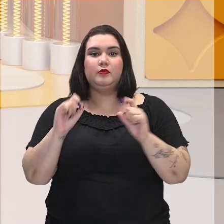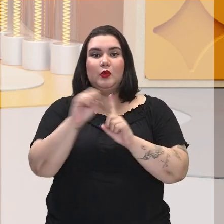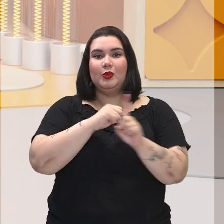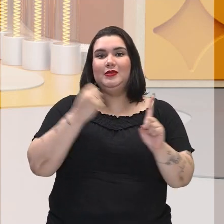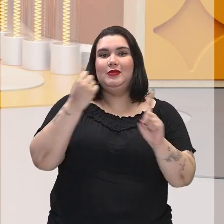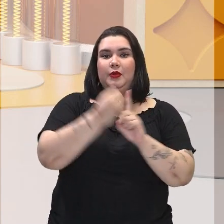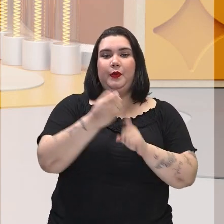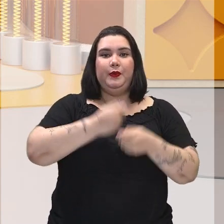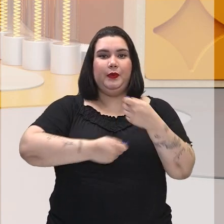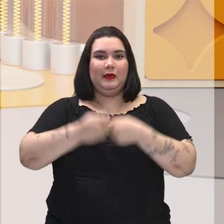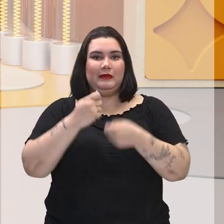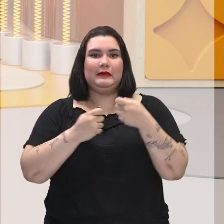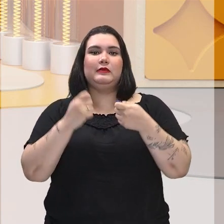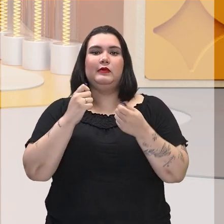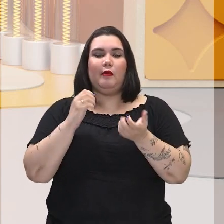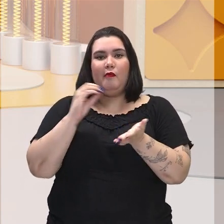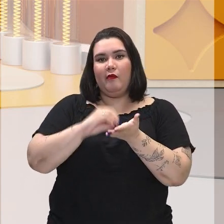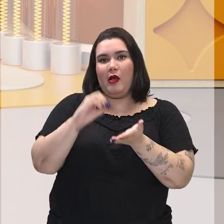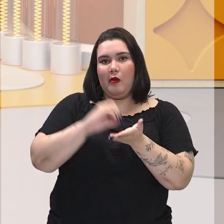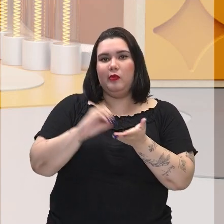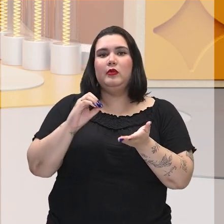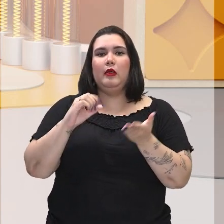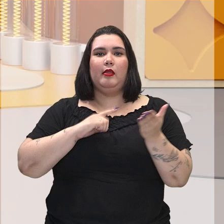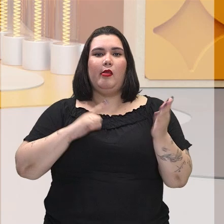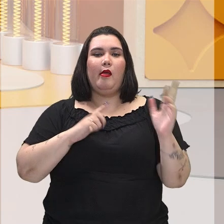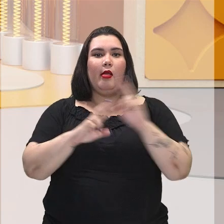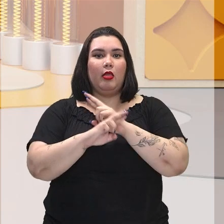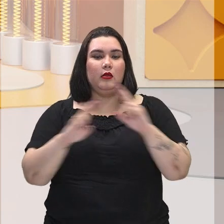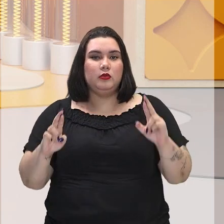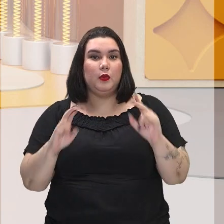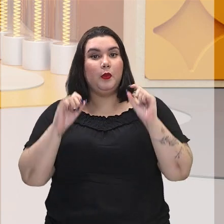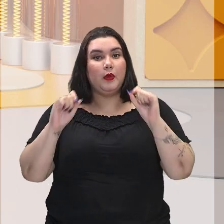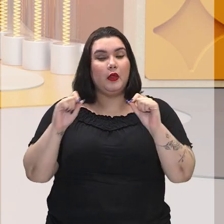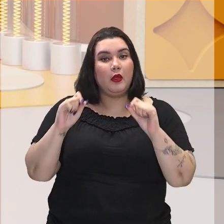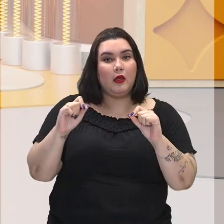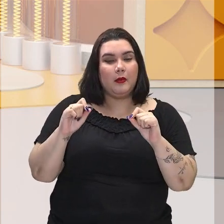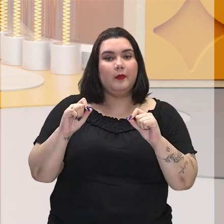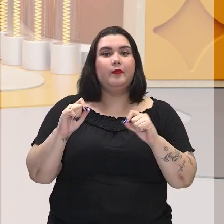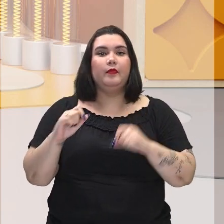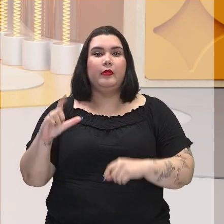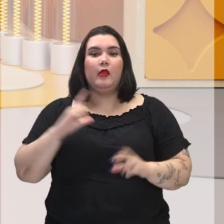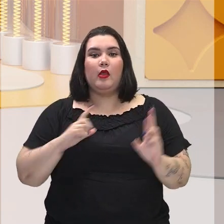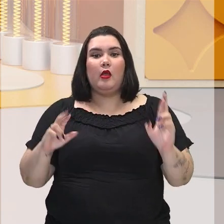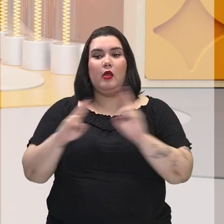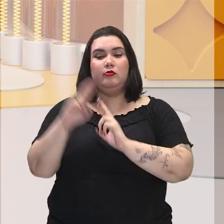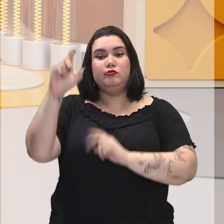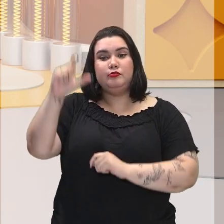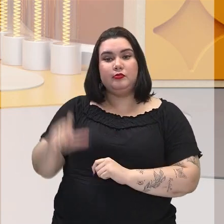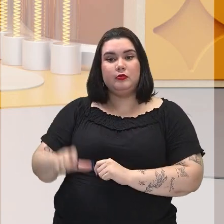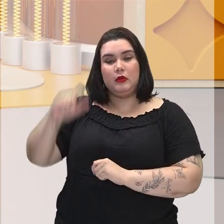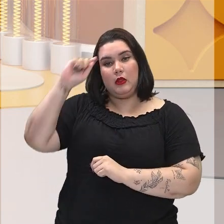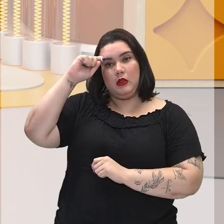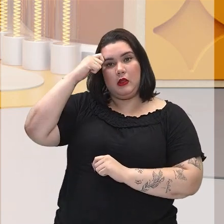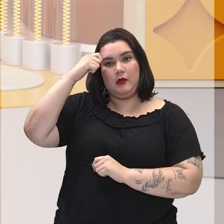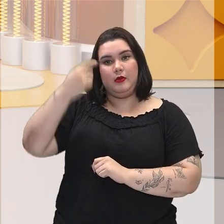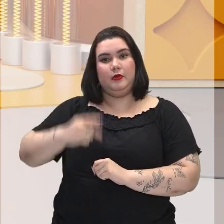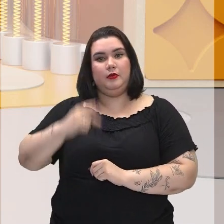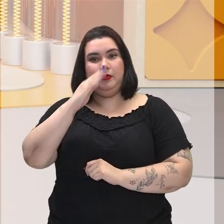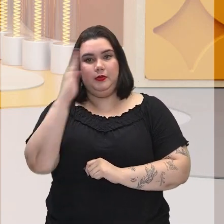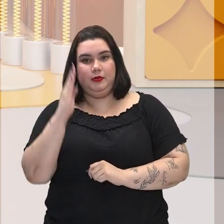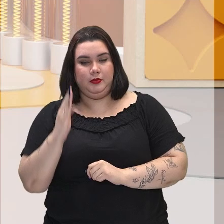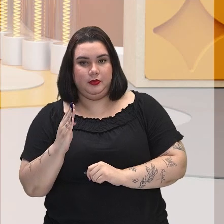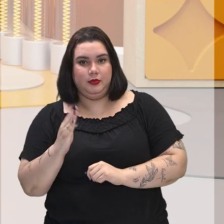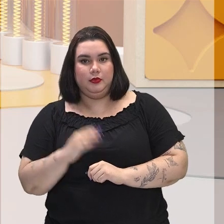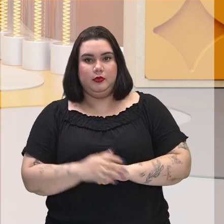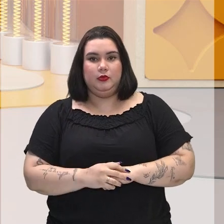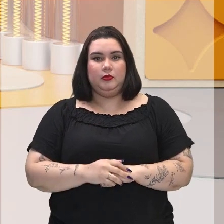e econômicas pertinentes e relacionadas a quem? A questão do ser negro dentro do Brasil. Tá bom? Então,